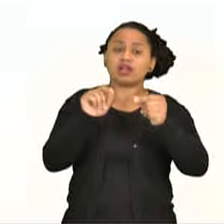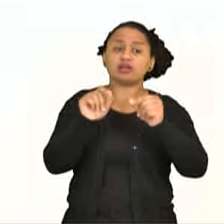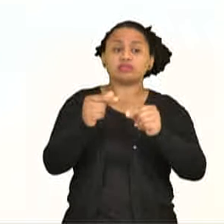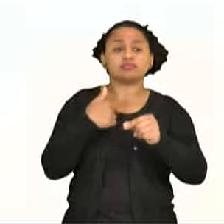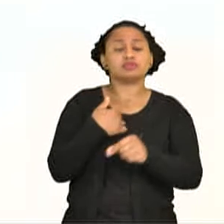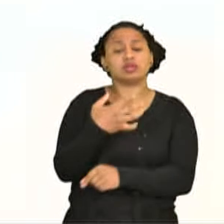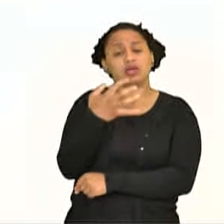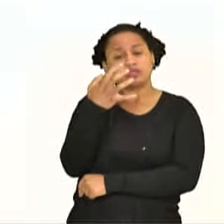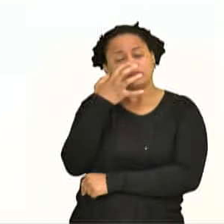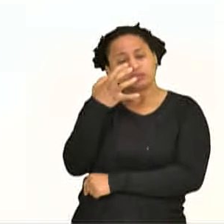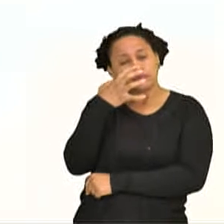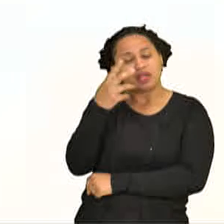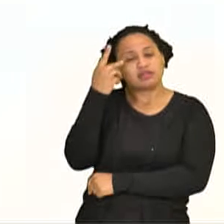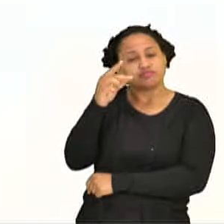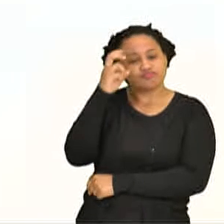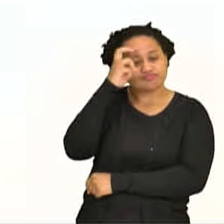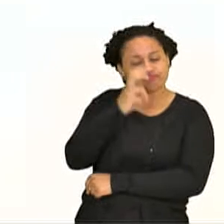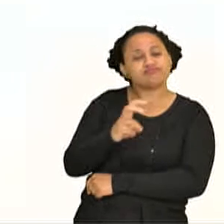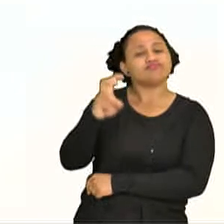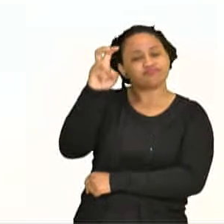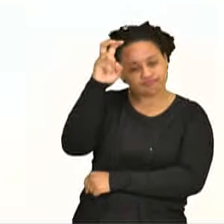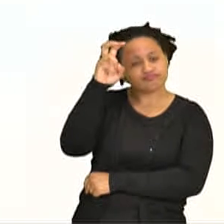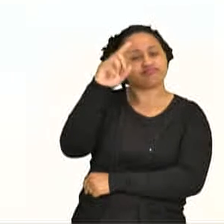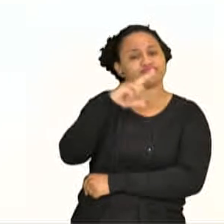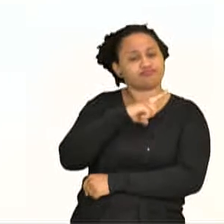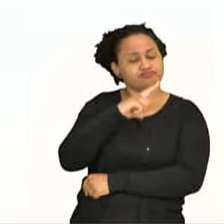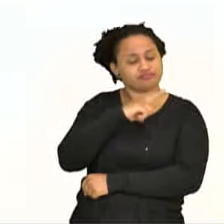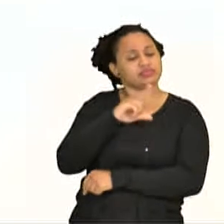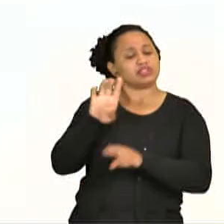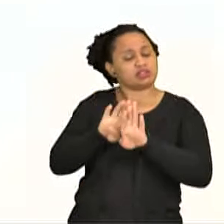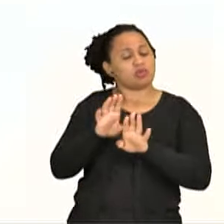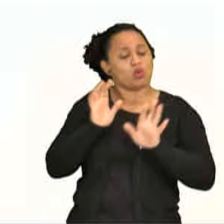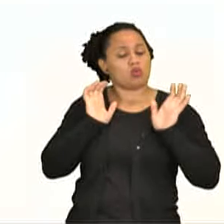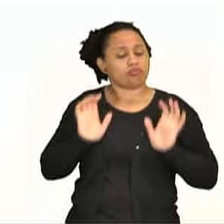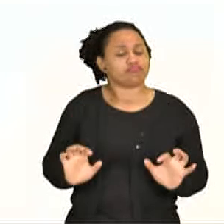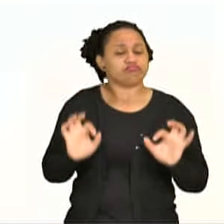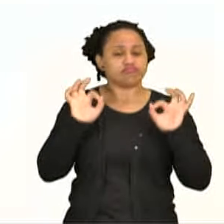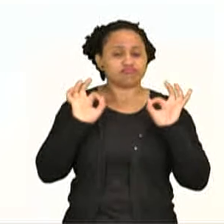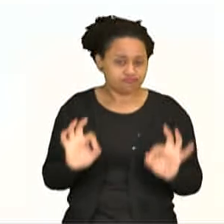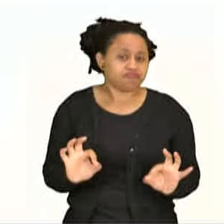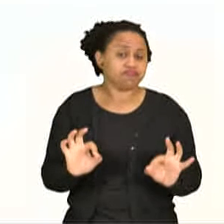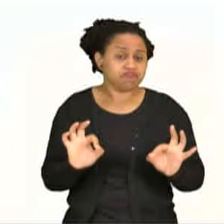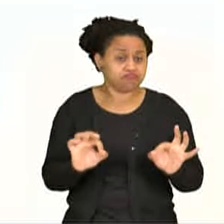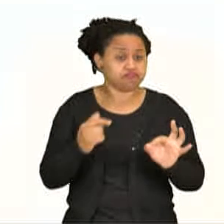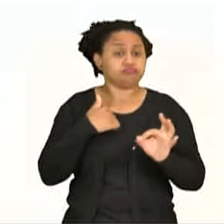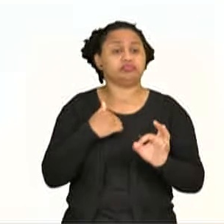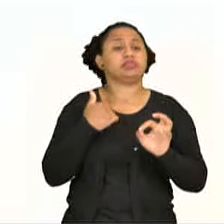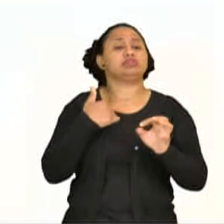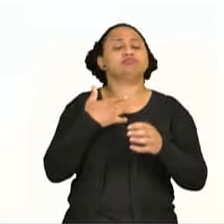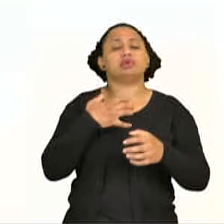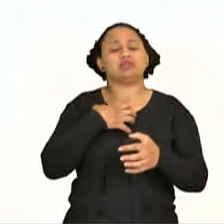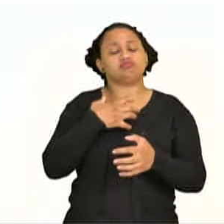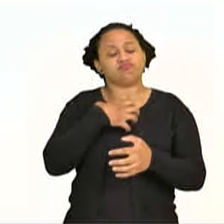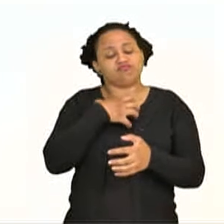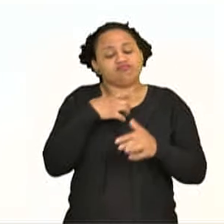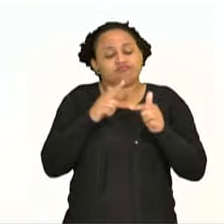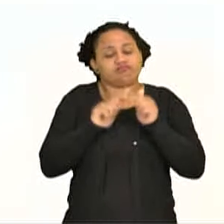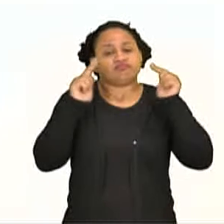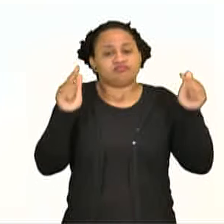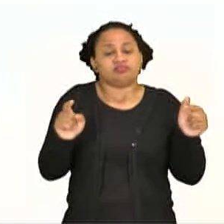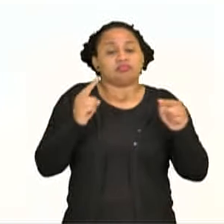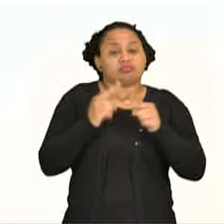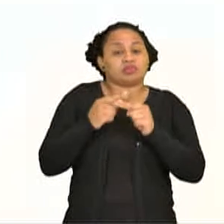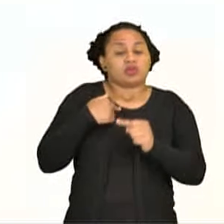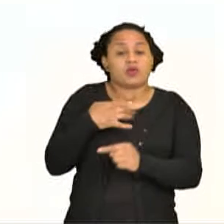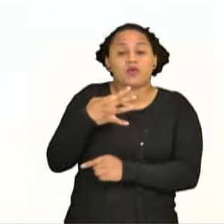admirar o seu intelecto, seu ímpeto, sua honestidade e que eu me considero sortudo por ter